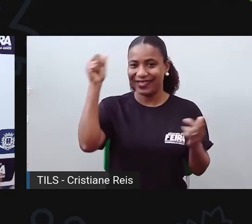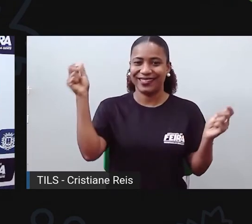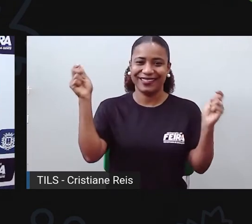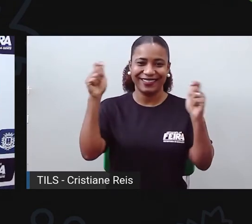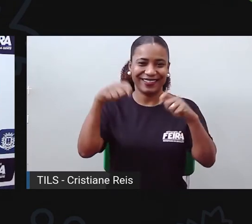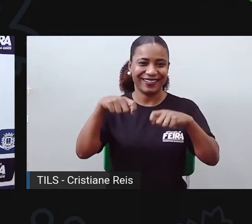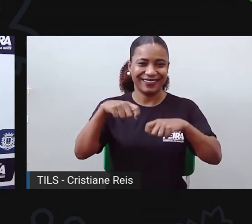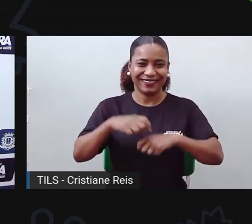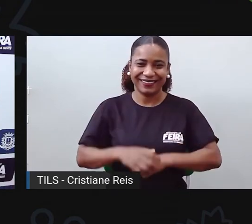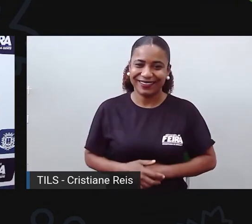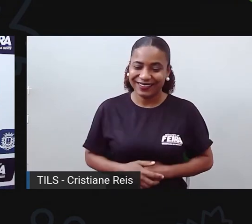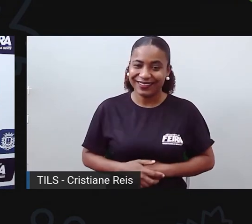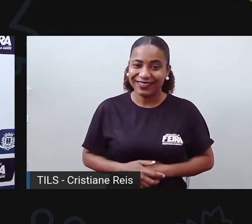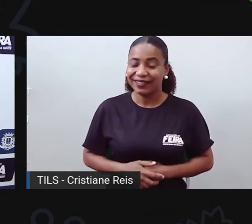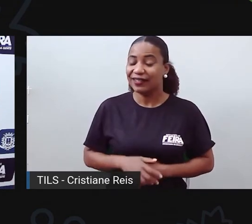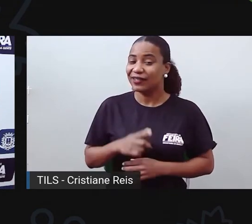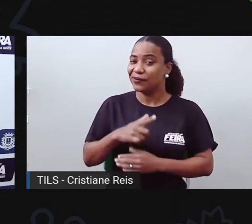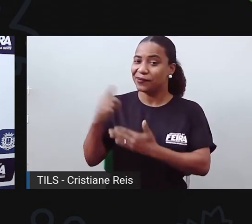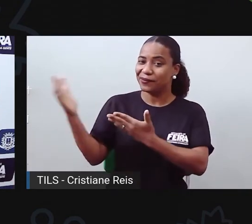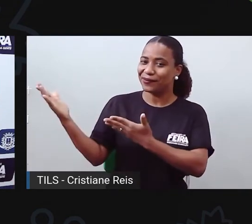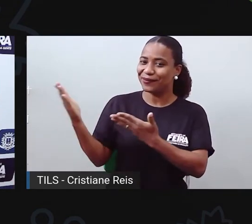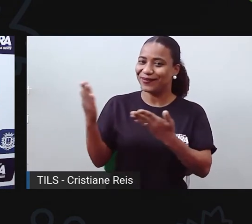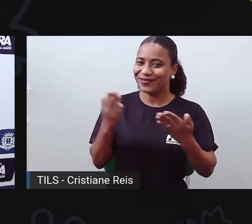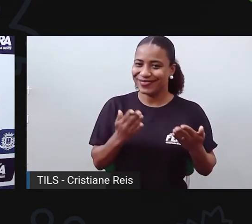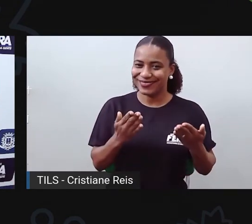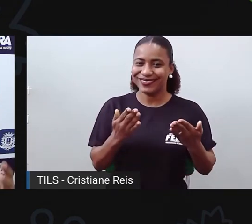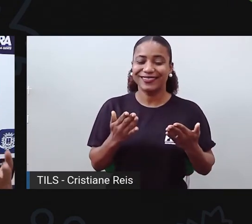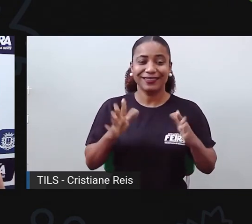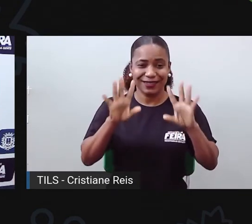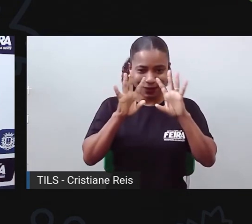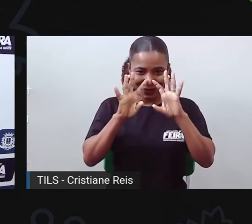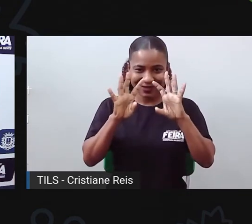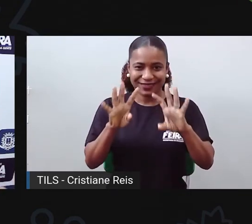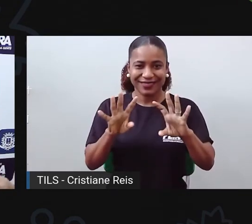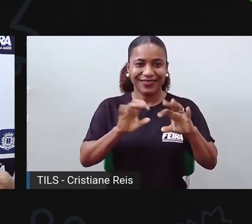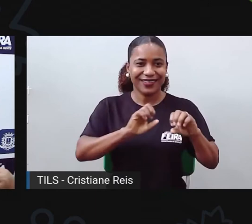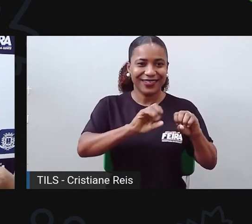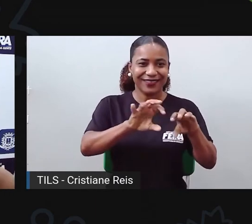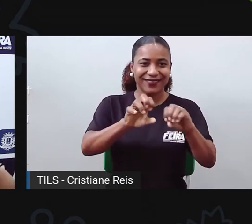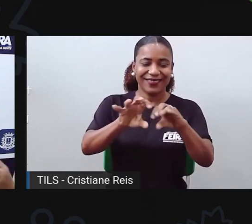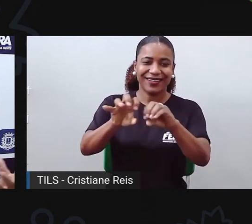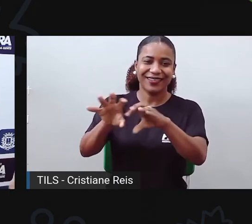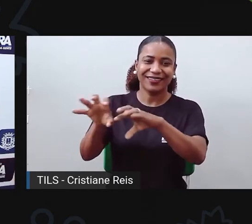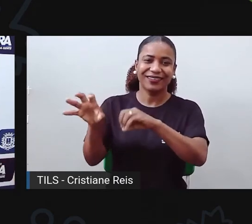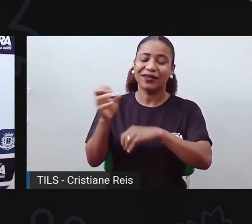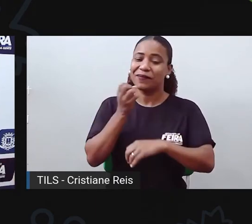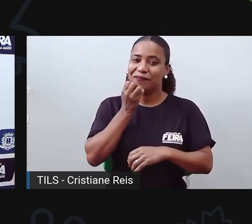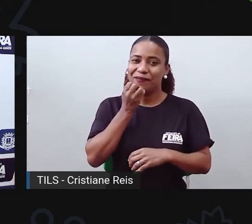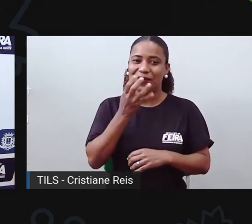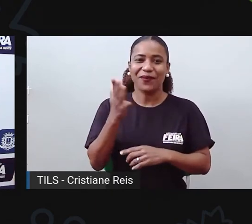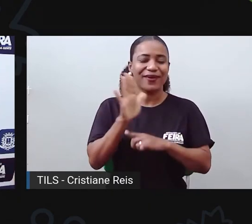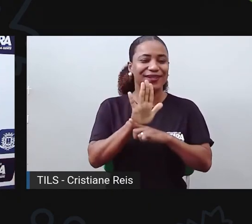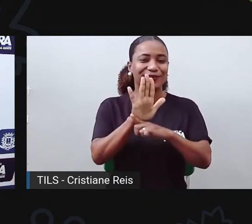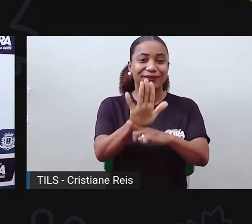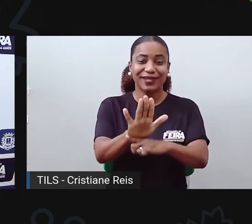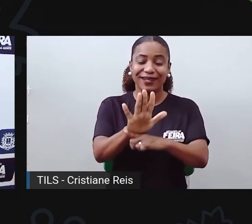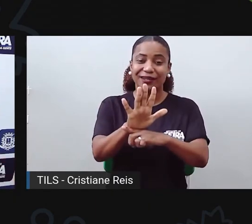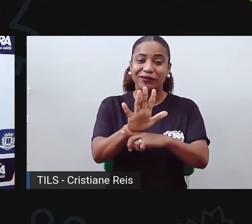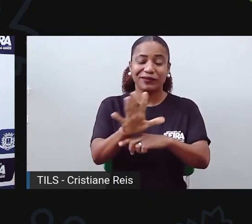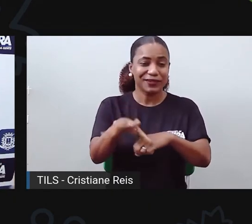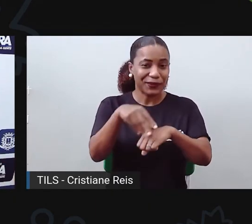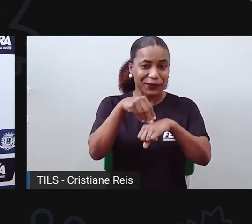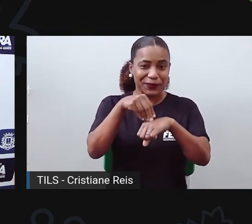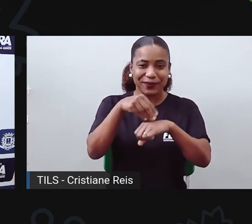então, convido você a assistir mais uma aula de hoje. Espero que venha contribuir da melhor forma possível para o seu